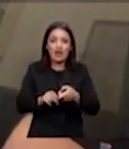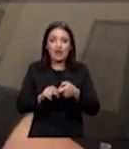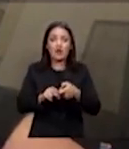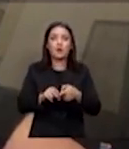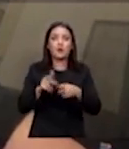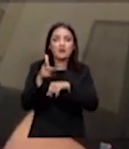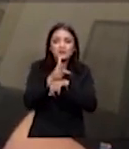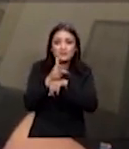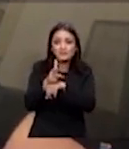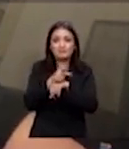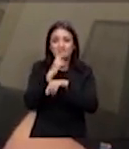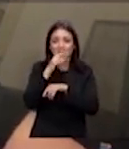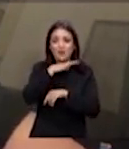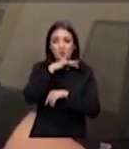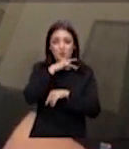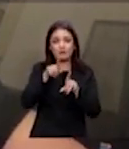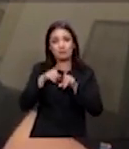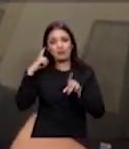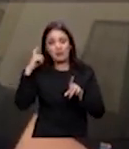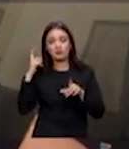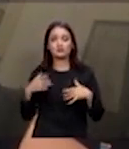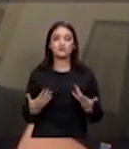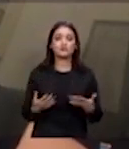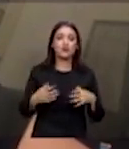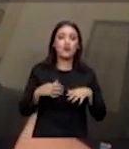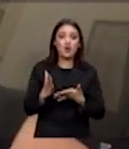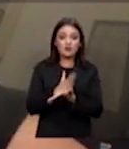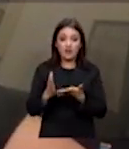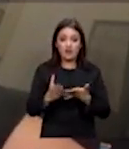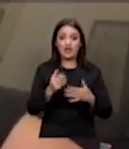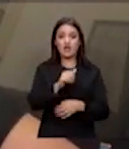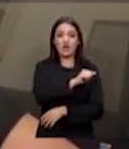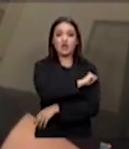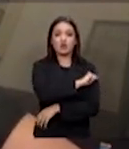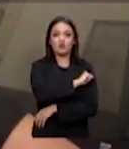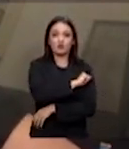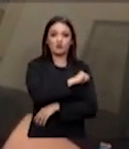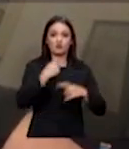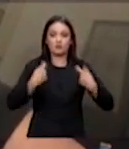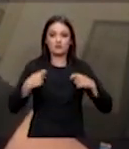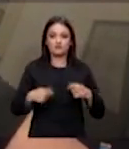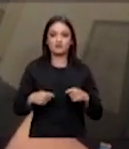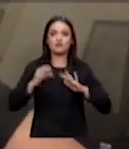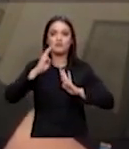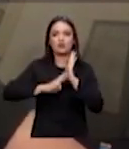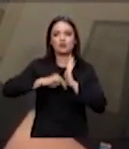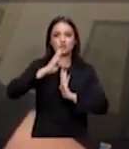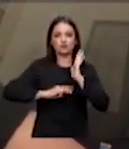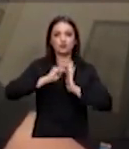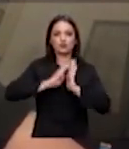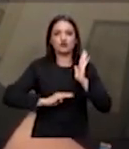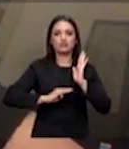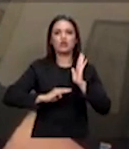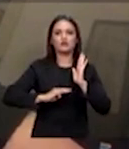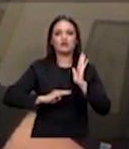precisariam de audiência pública convocada para discutir a constitucionalidade do decreto número 10